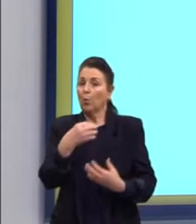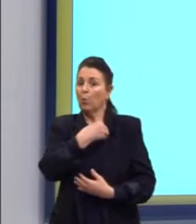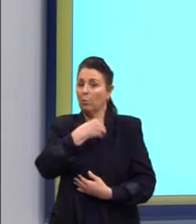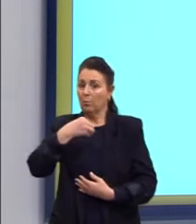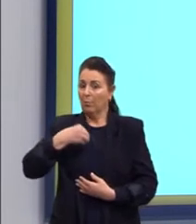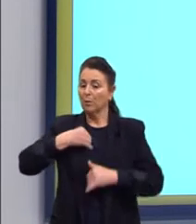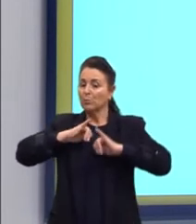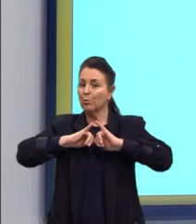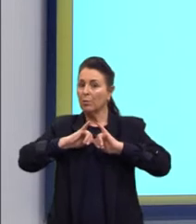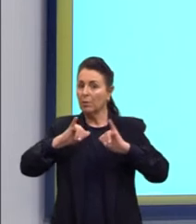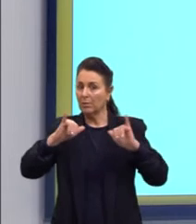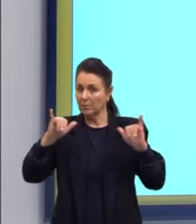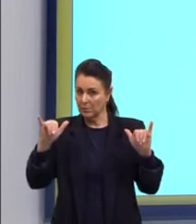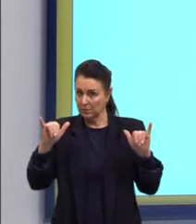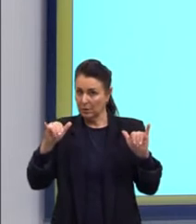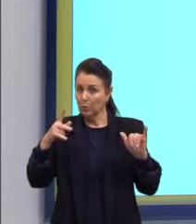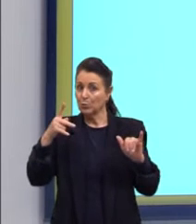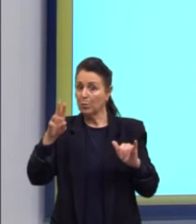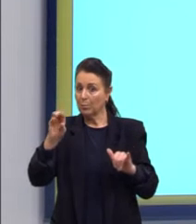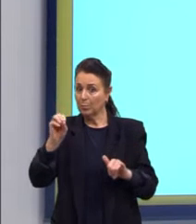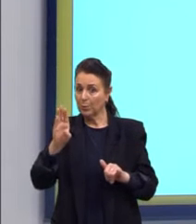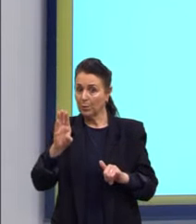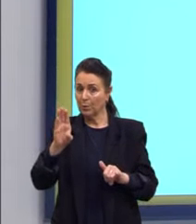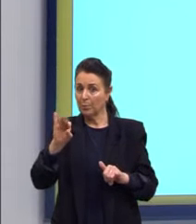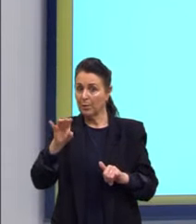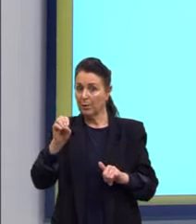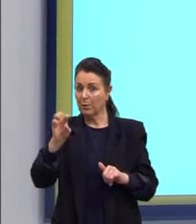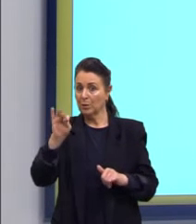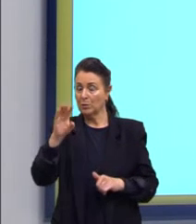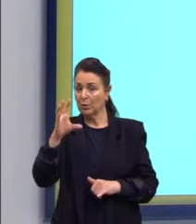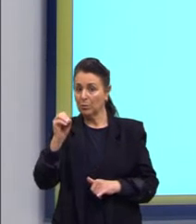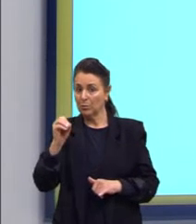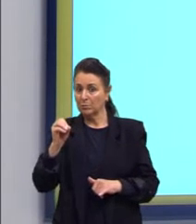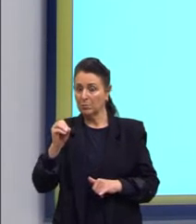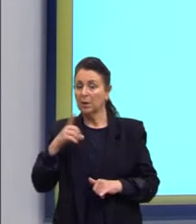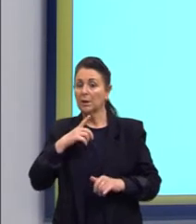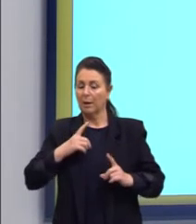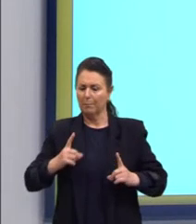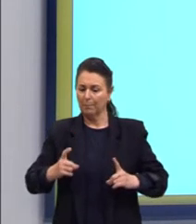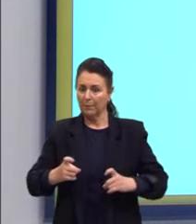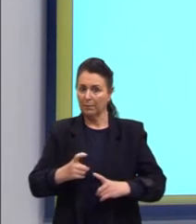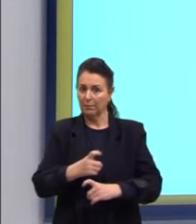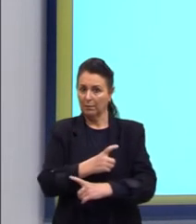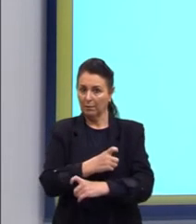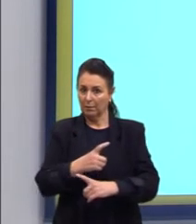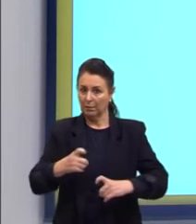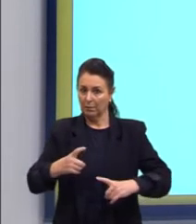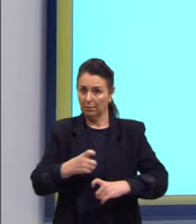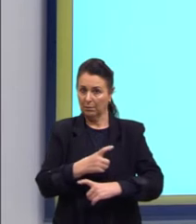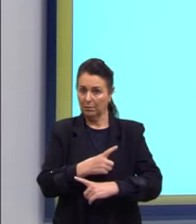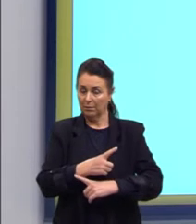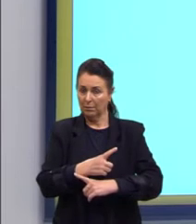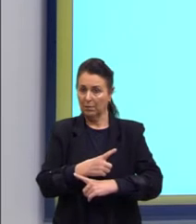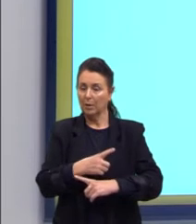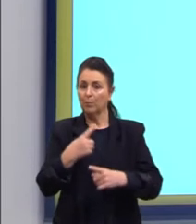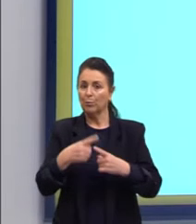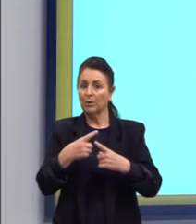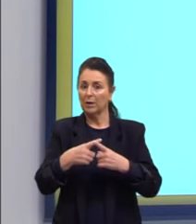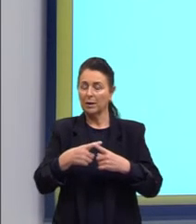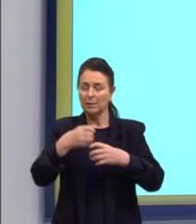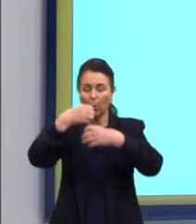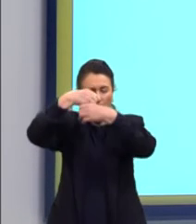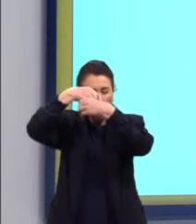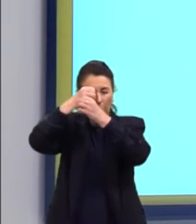indicam que probióticos de origem bacteriana, que como probióticos, gente, eles são micro